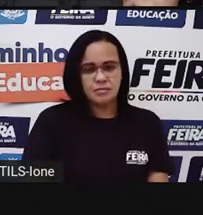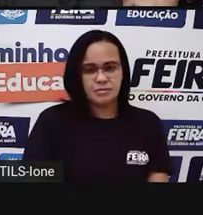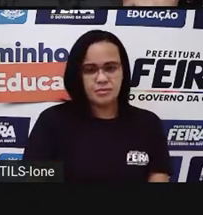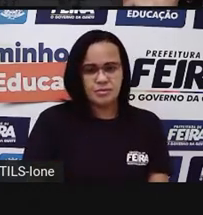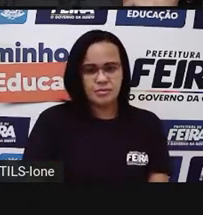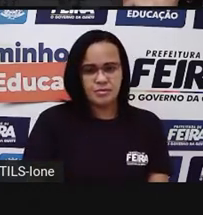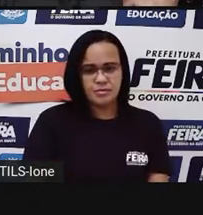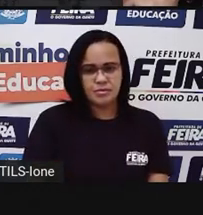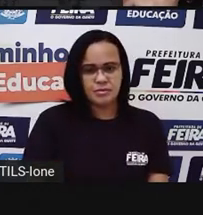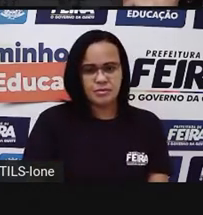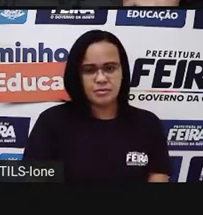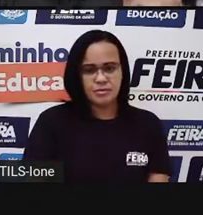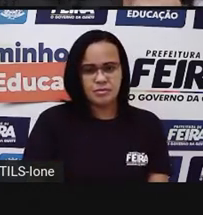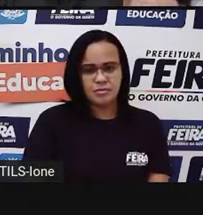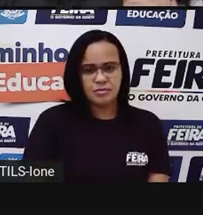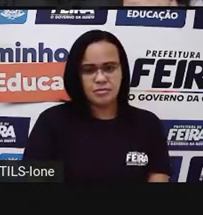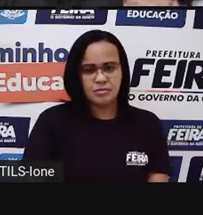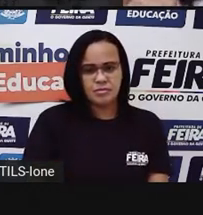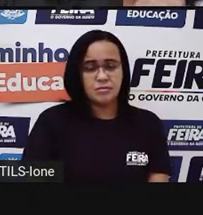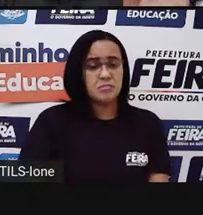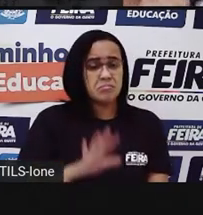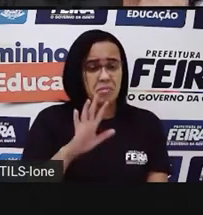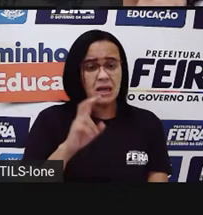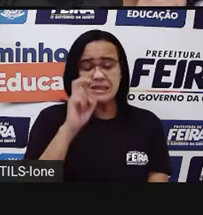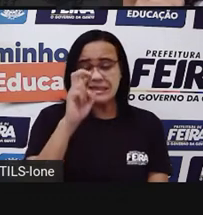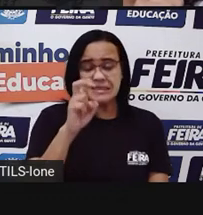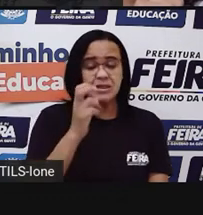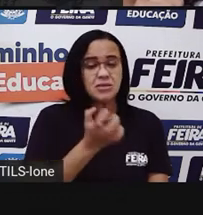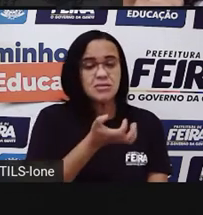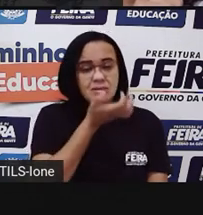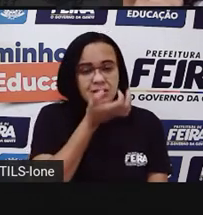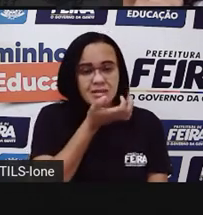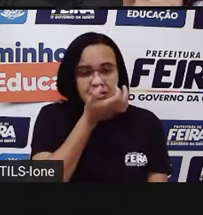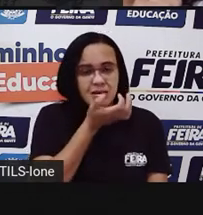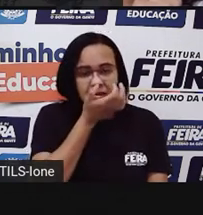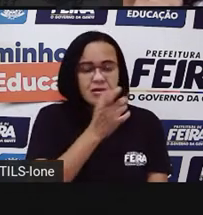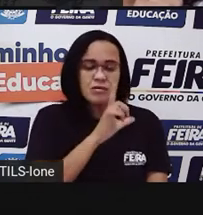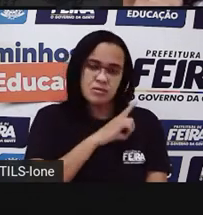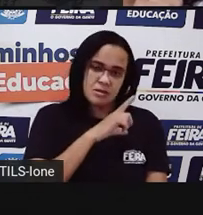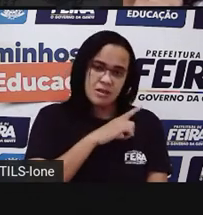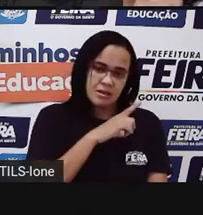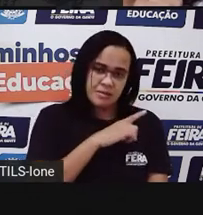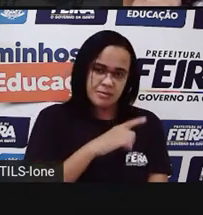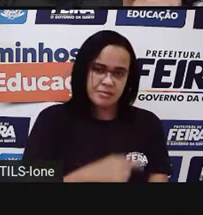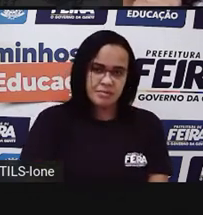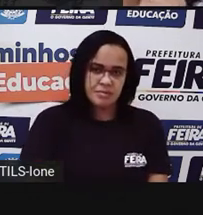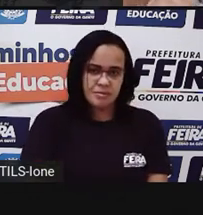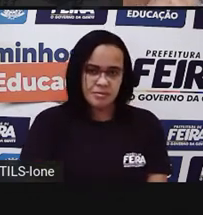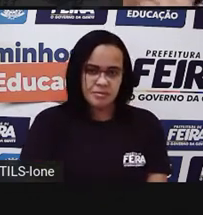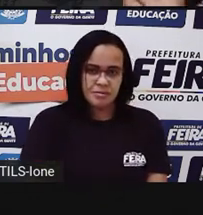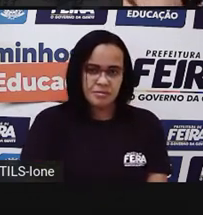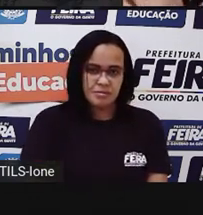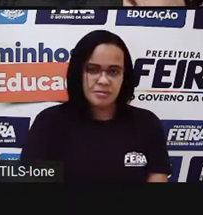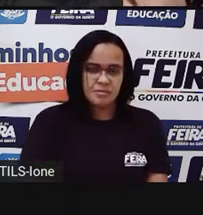Só que tem, ó, 5 centavos aqui. A resposta pode ser 1 real e 5 centavos?